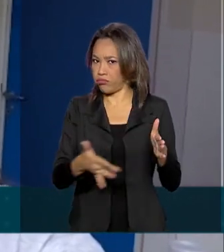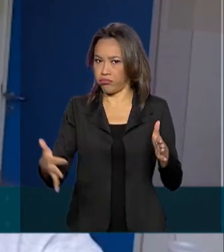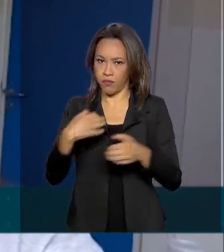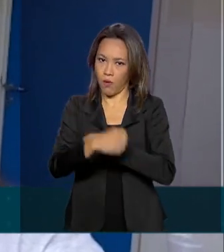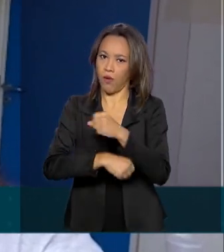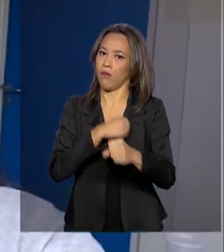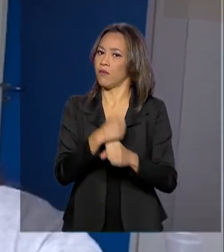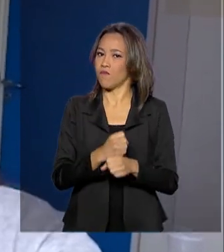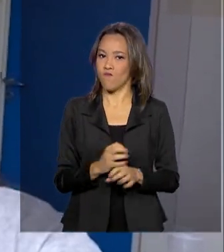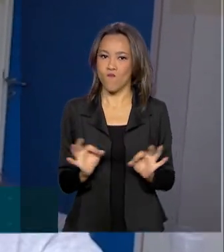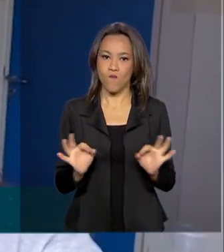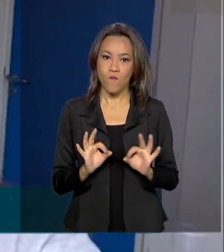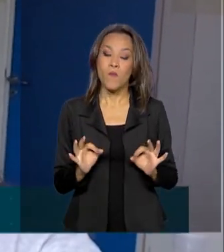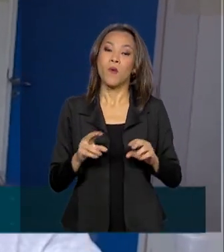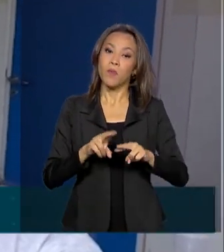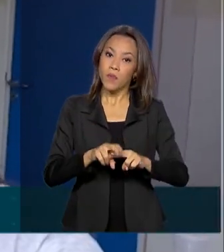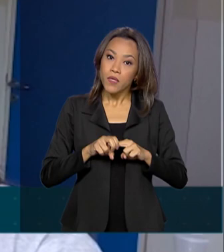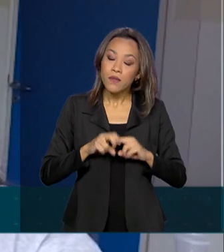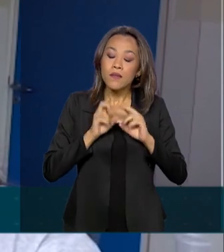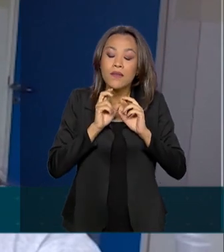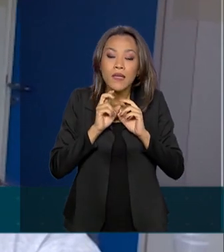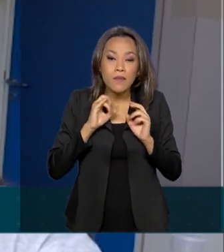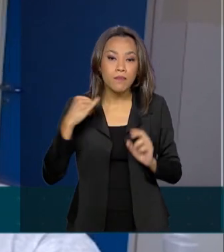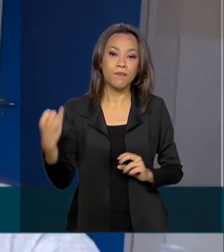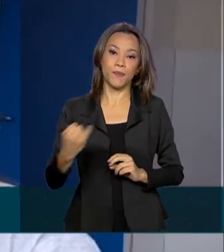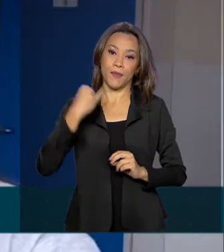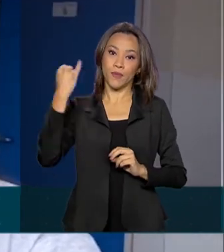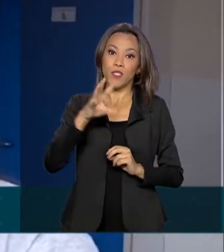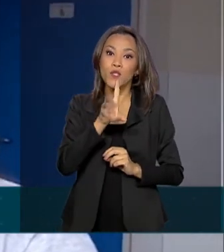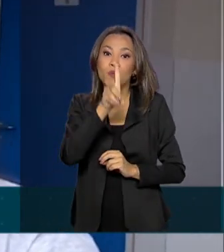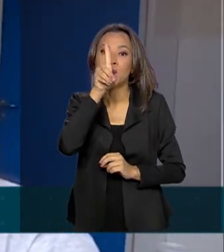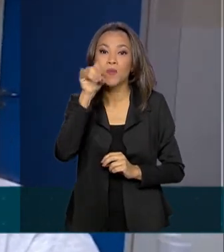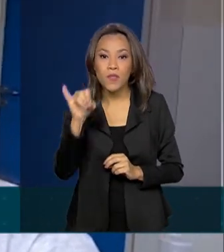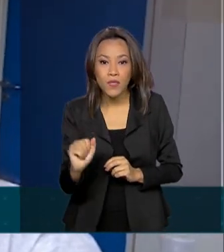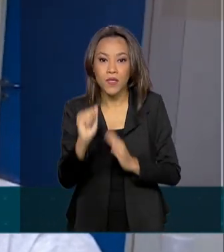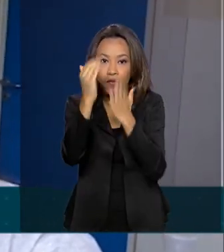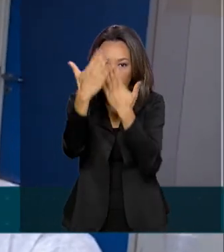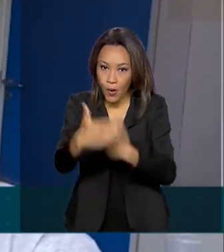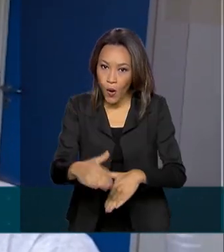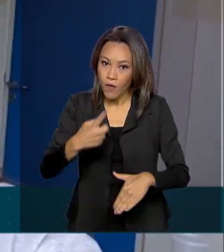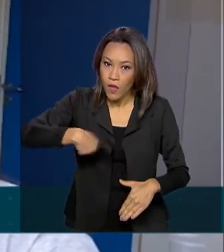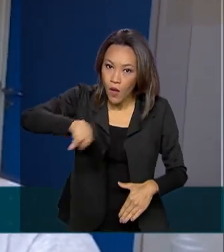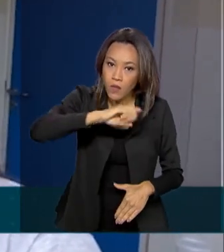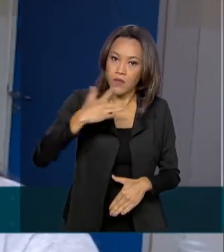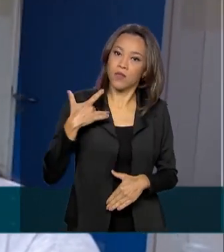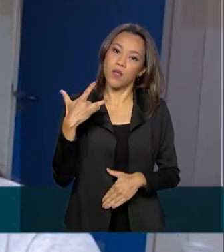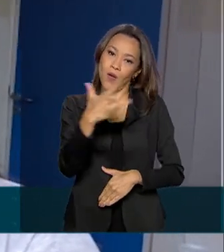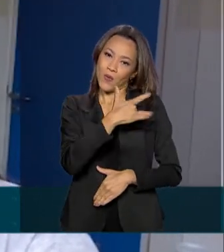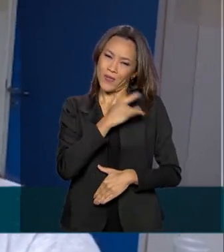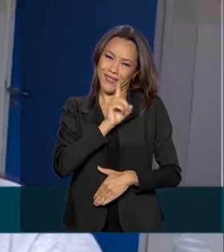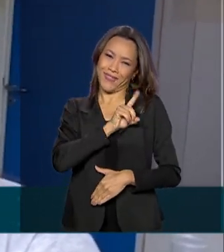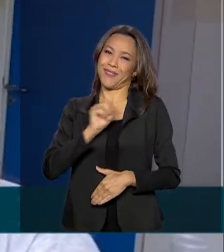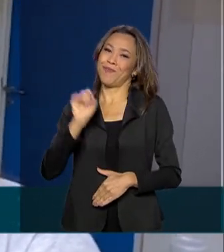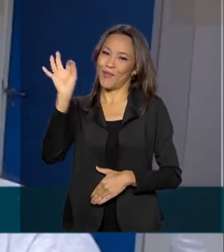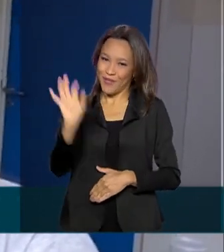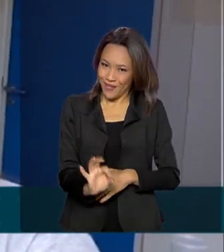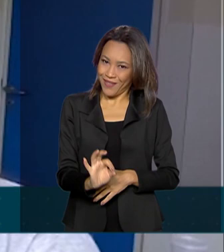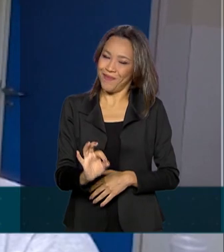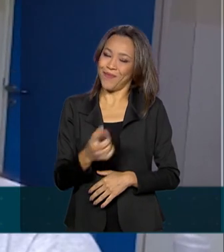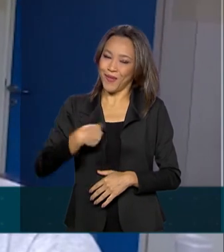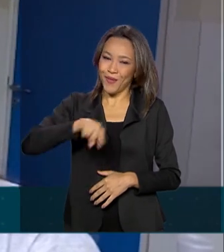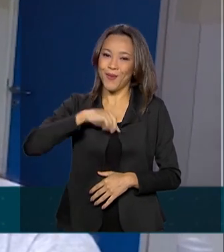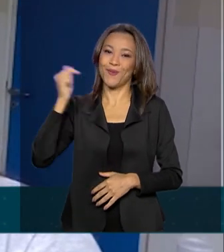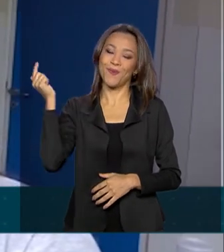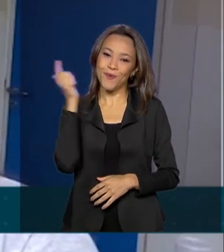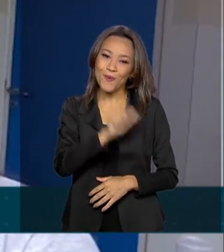isso, é essencial que no dia a nossa saúde esteja 100% para que possamos